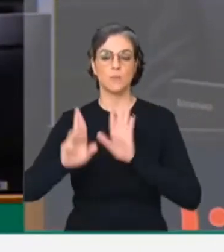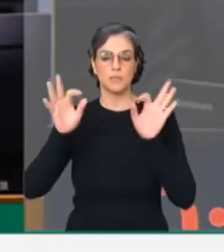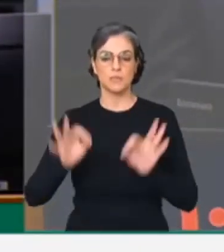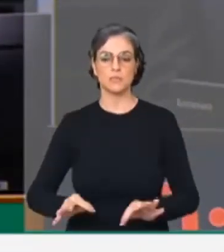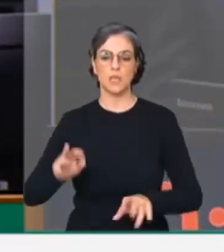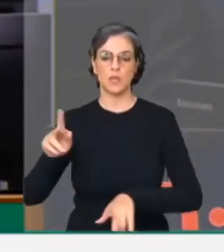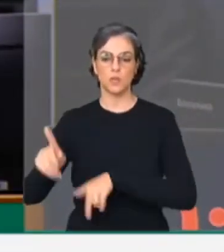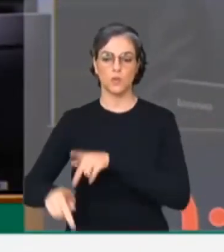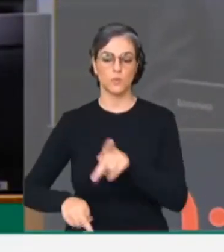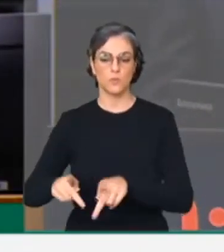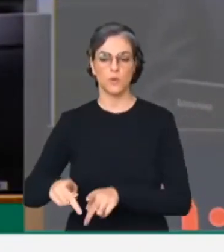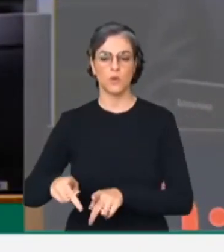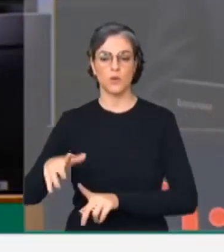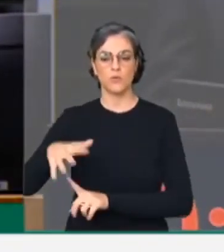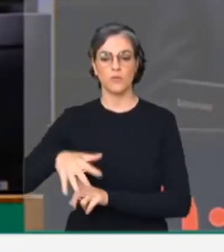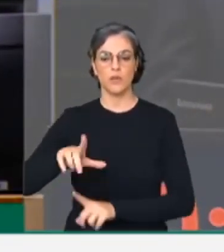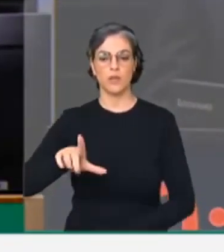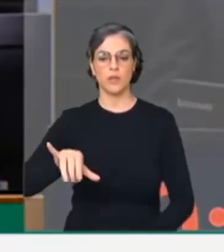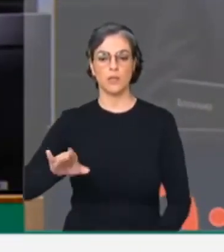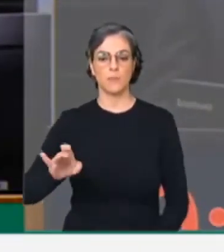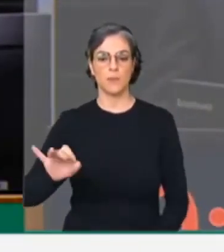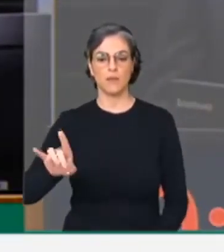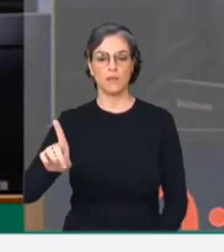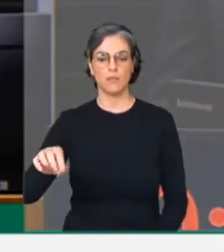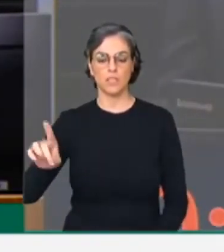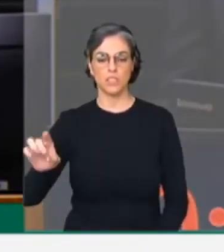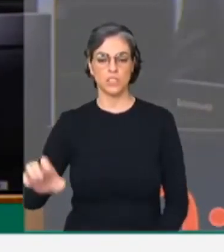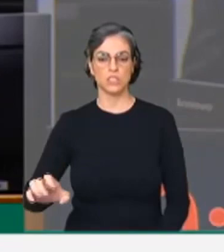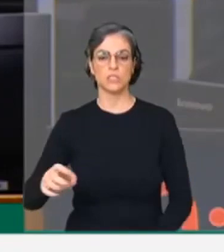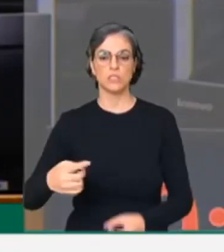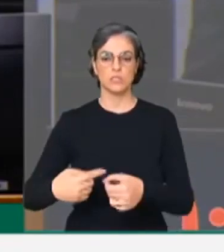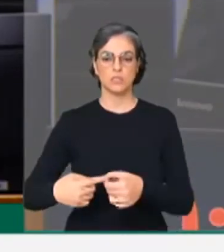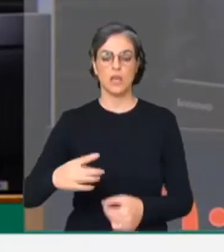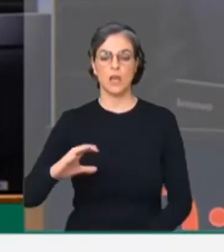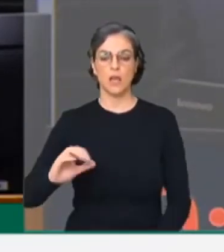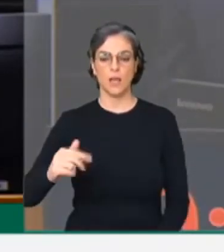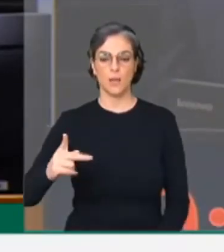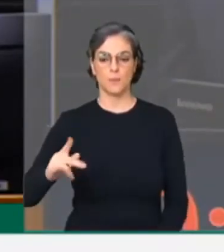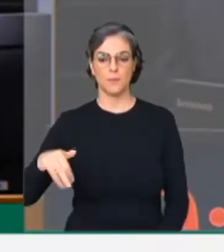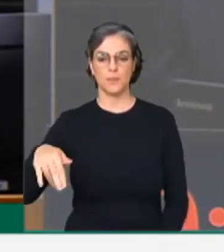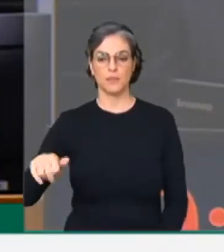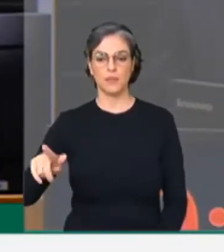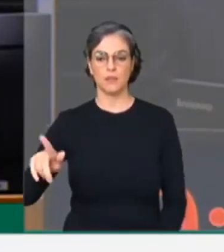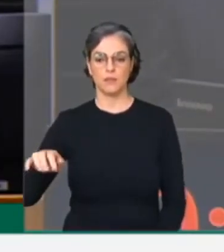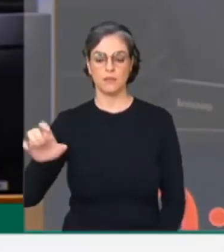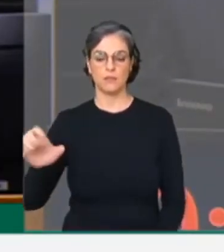da Feira da Liberdade, de Campina Grande, para o Brasil. Muitíssimo obrigado.